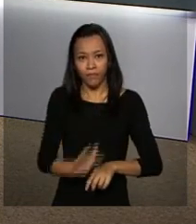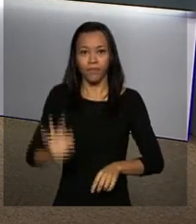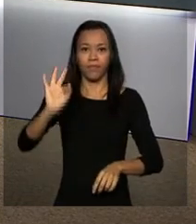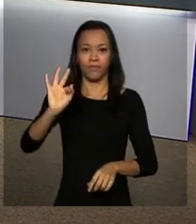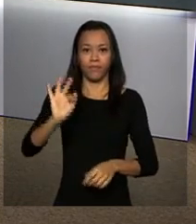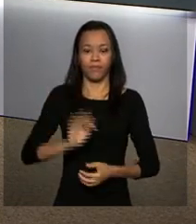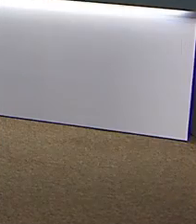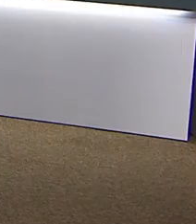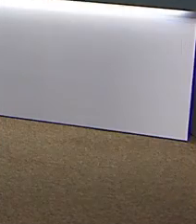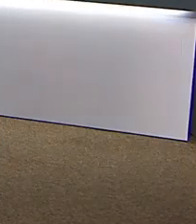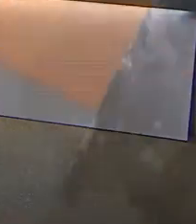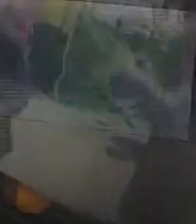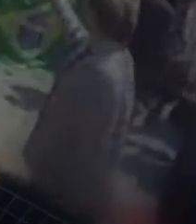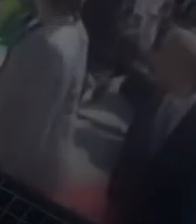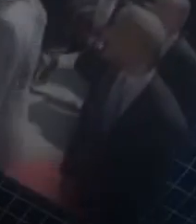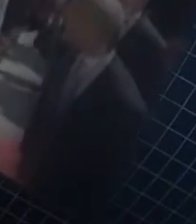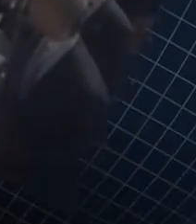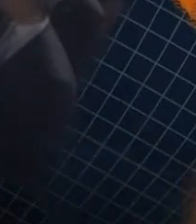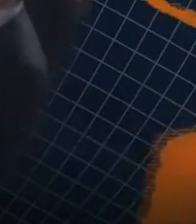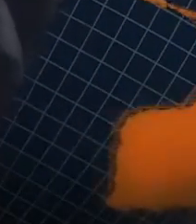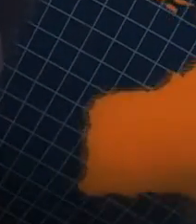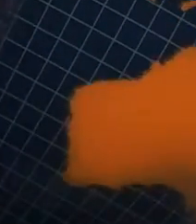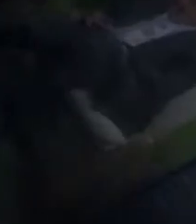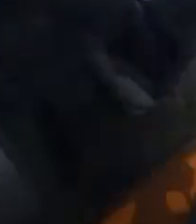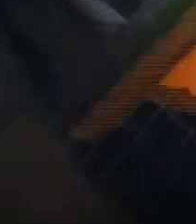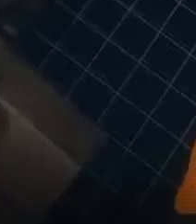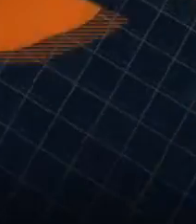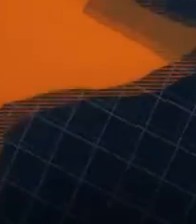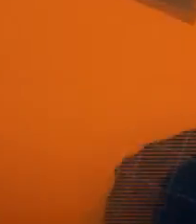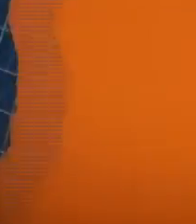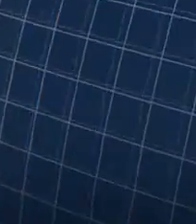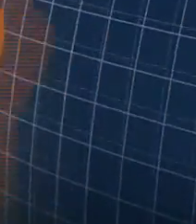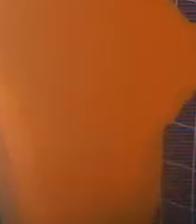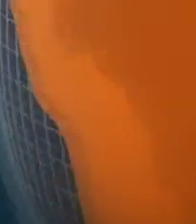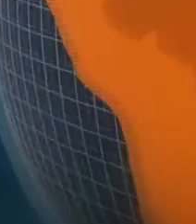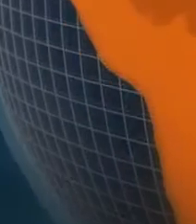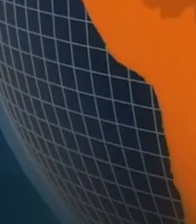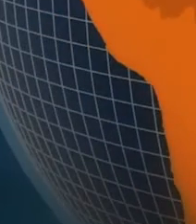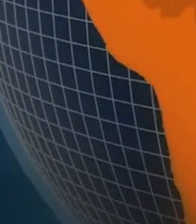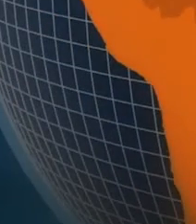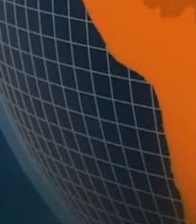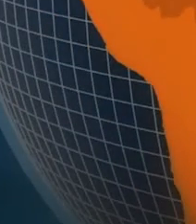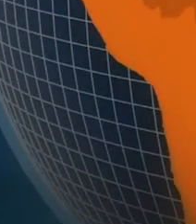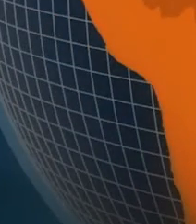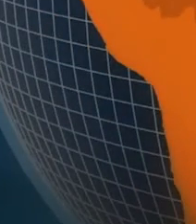Governo Federal. Tchau. Tchau. Tchau. Tchau. Tchau.